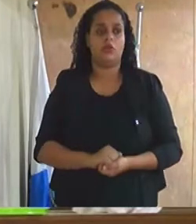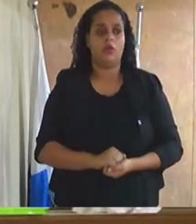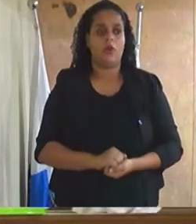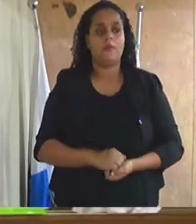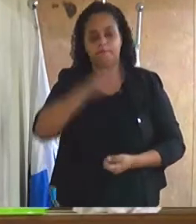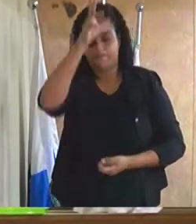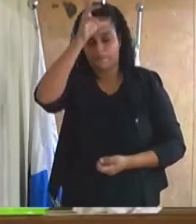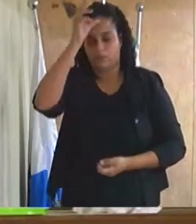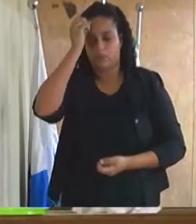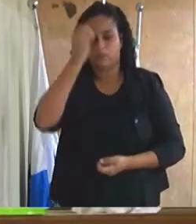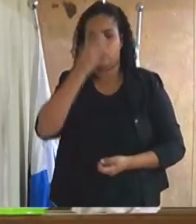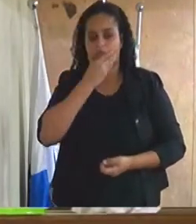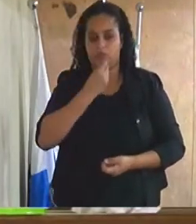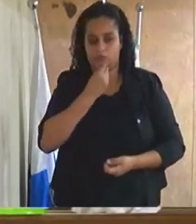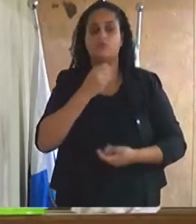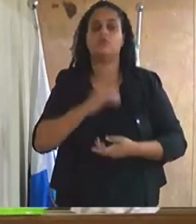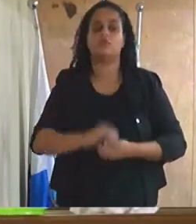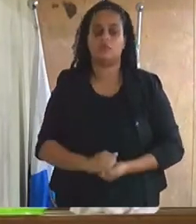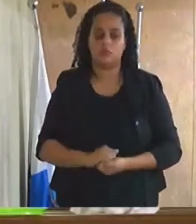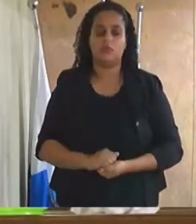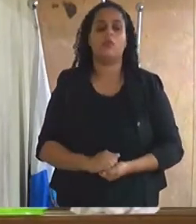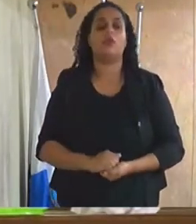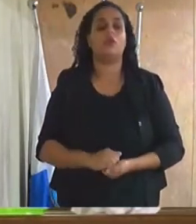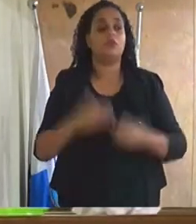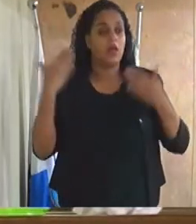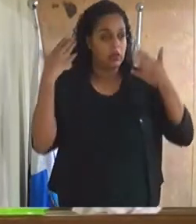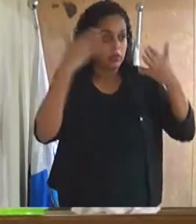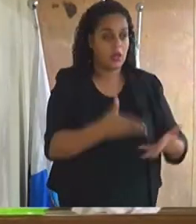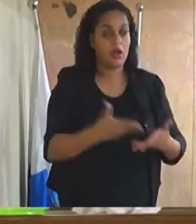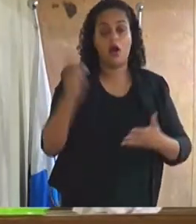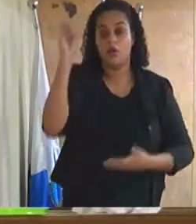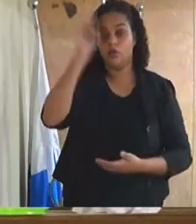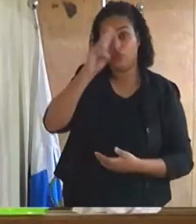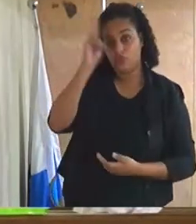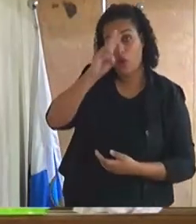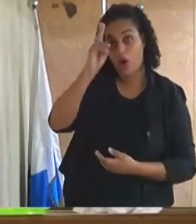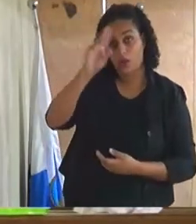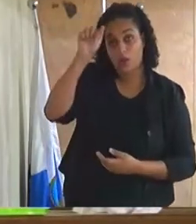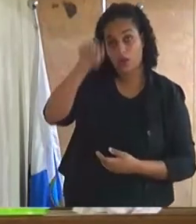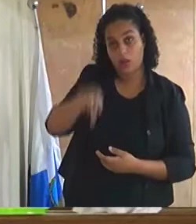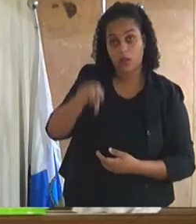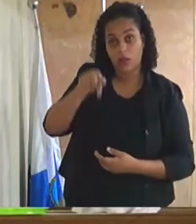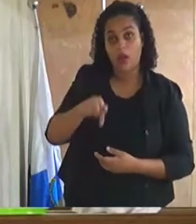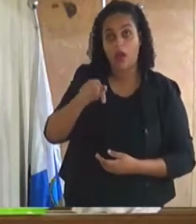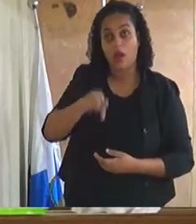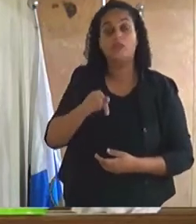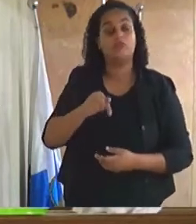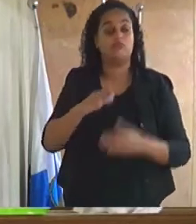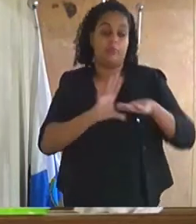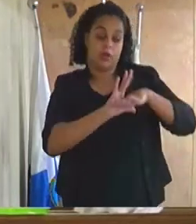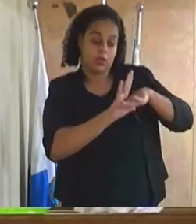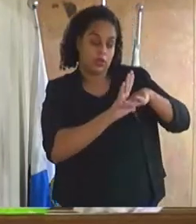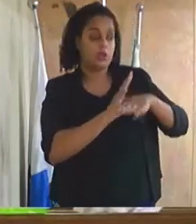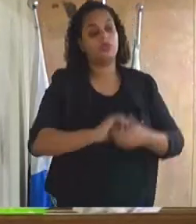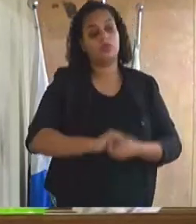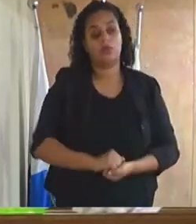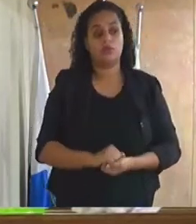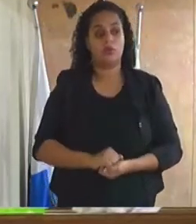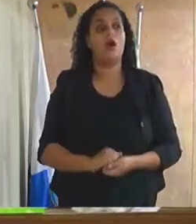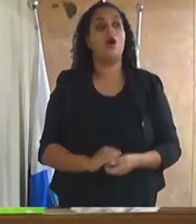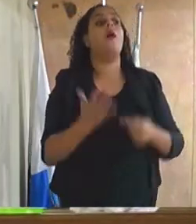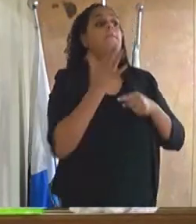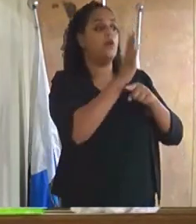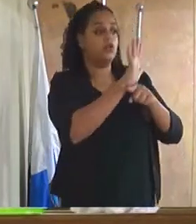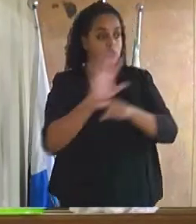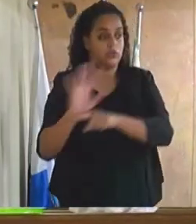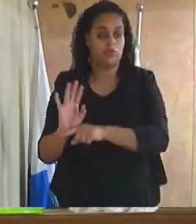que tem que entrou para a história de Duque de Caxias realizando as maiores